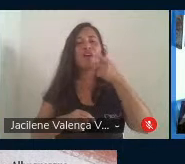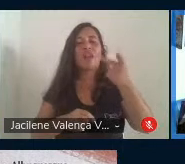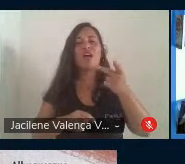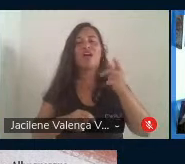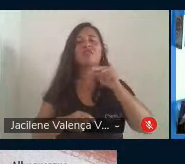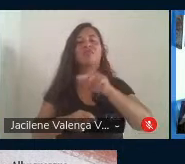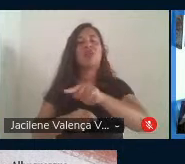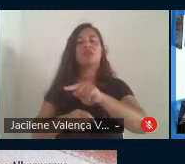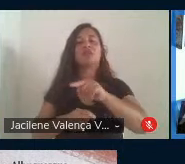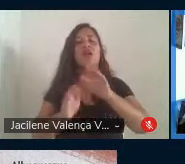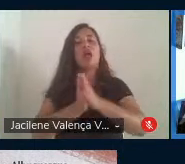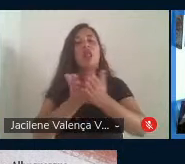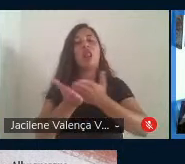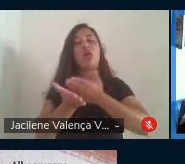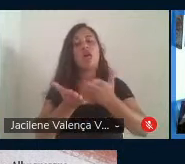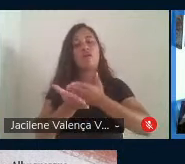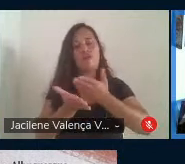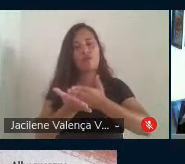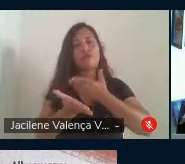livro